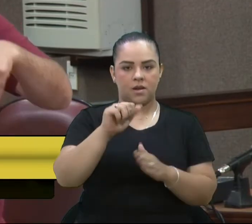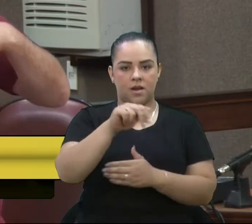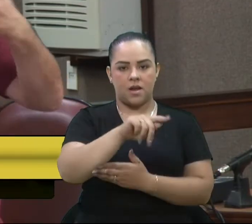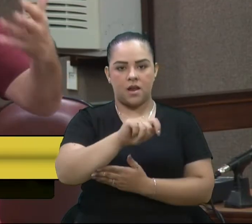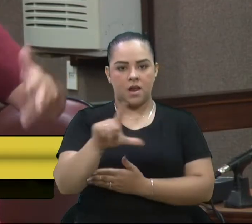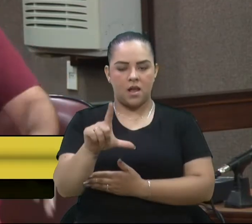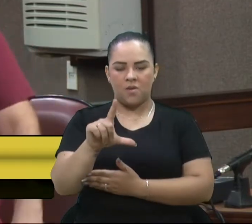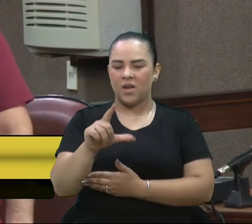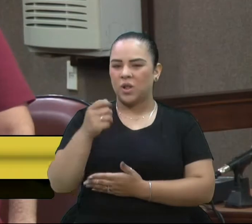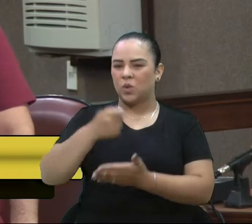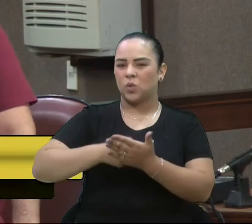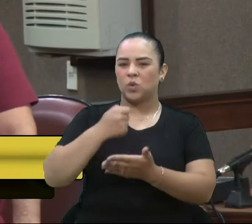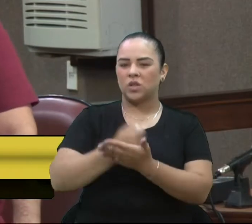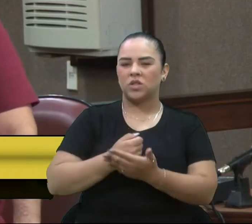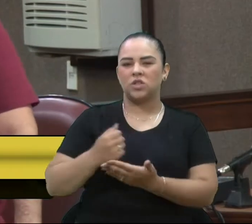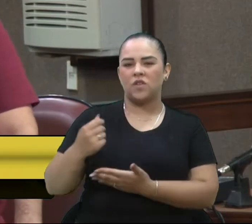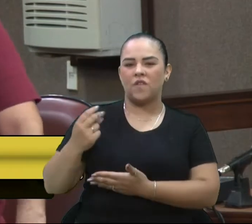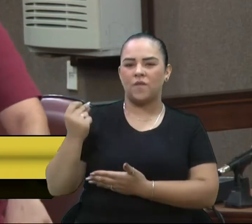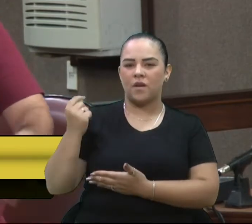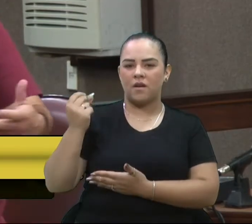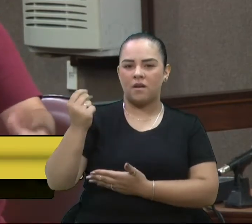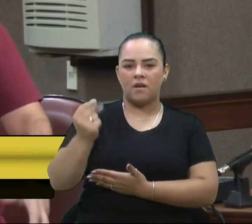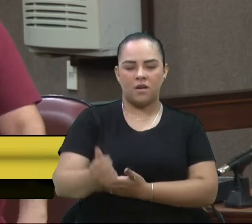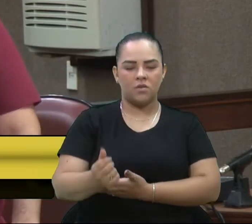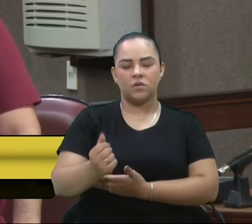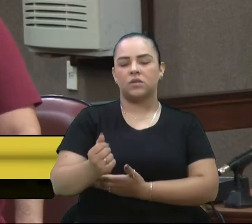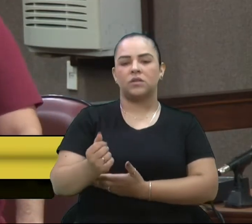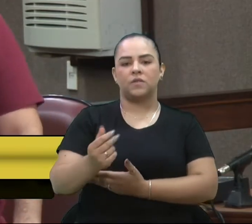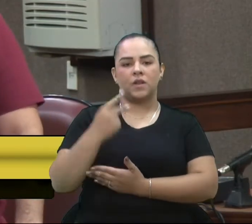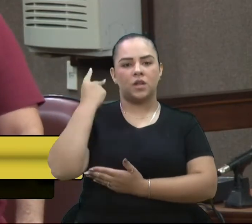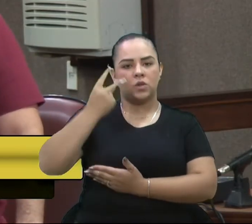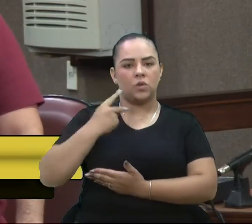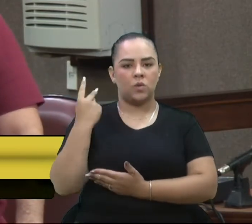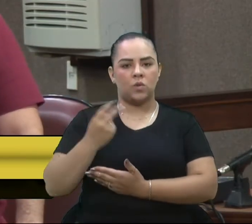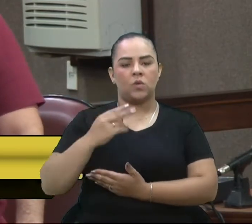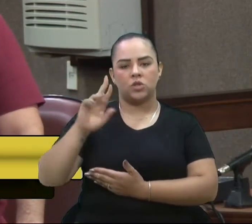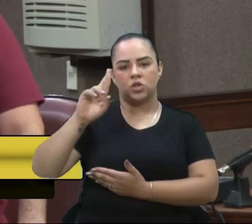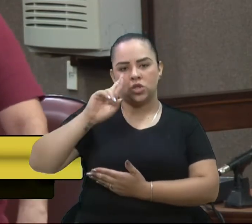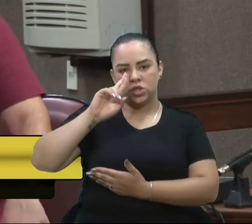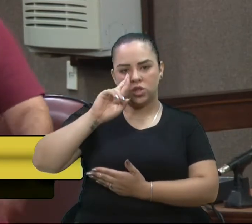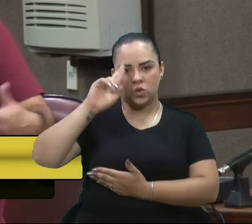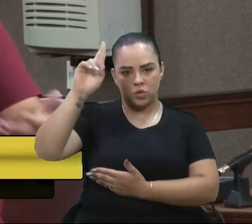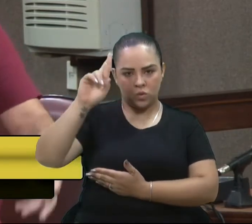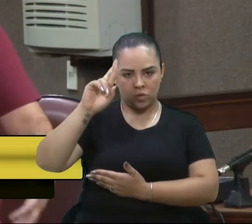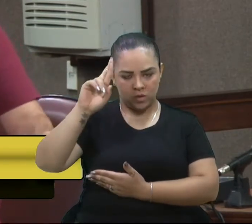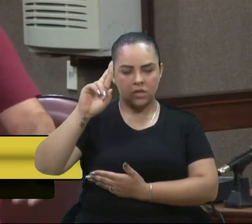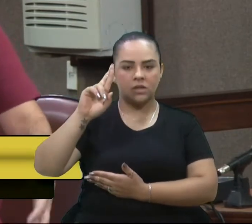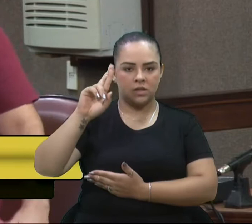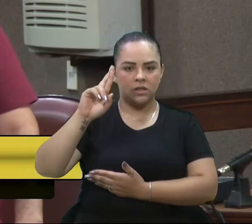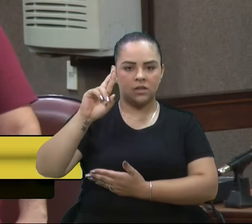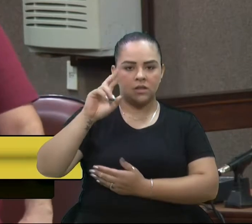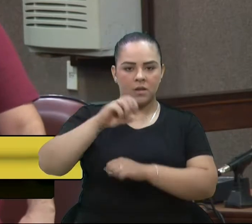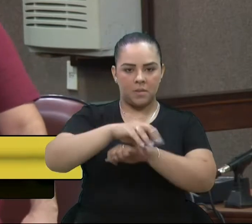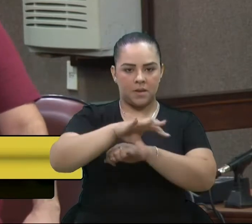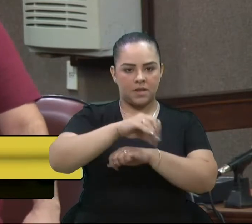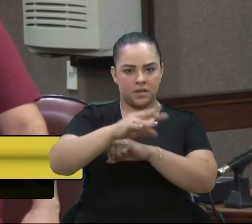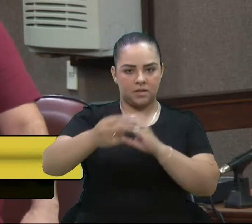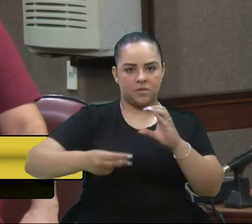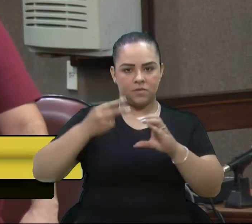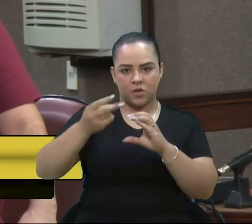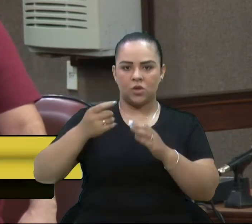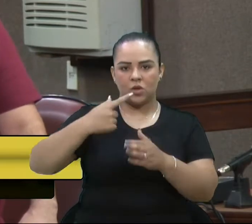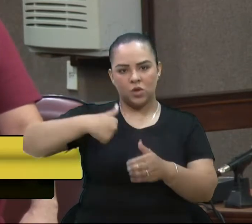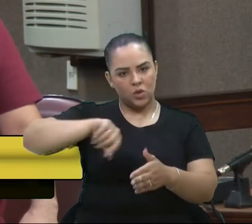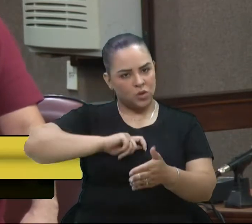outros diretores, diretores de imprensa, da Câmara. Foi lutado, foi batalhado. Então,